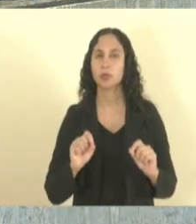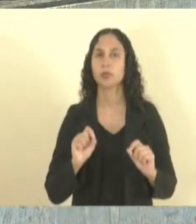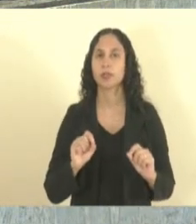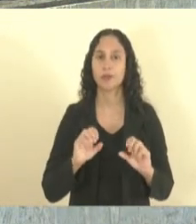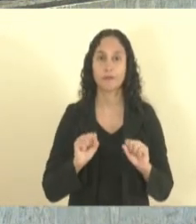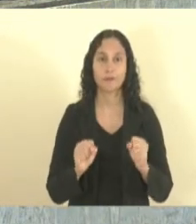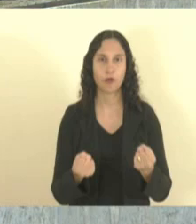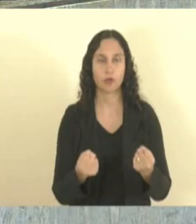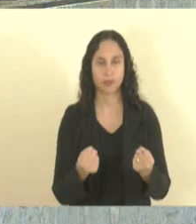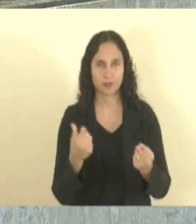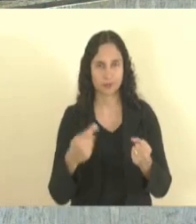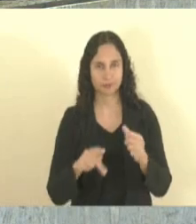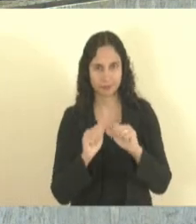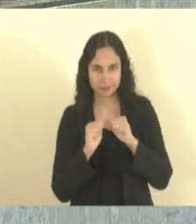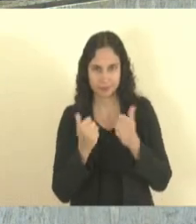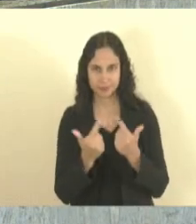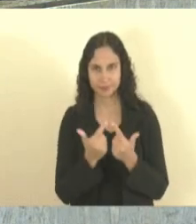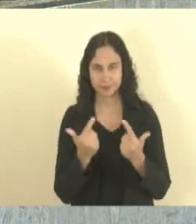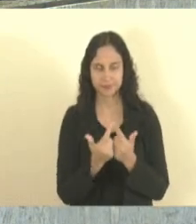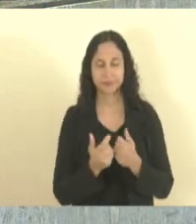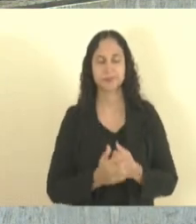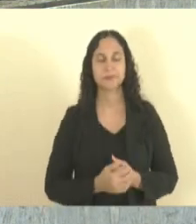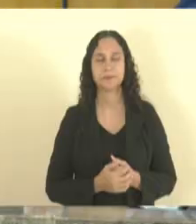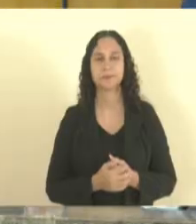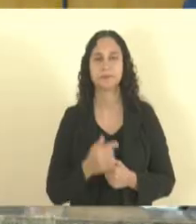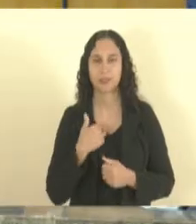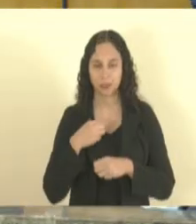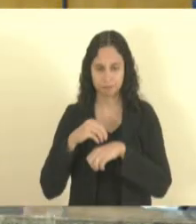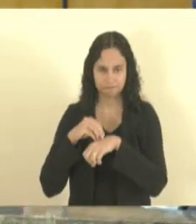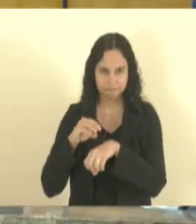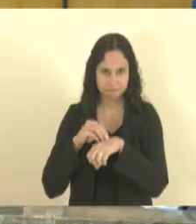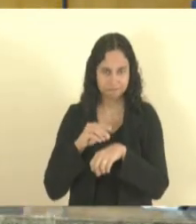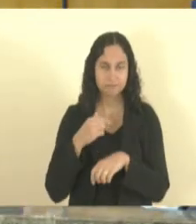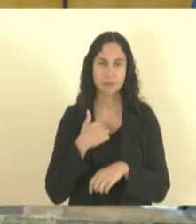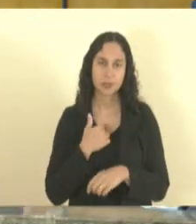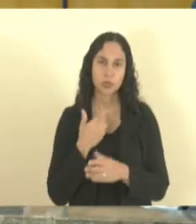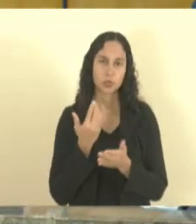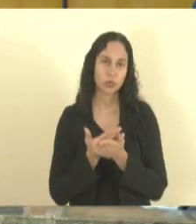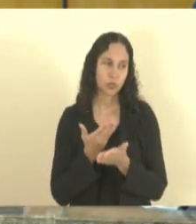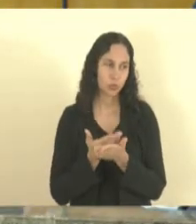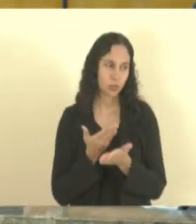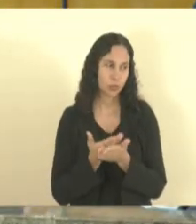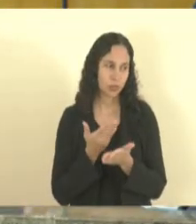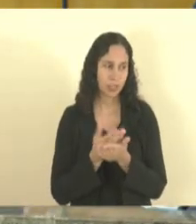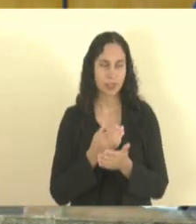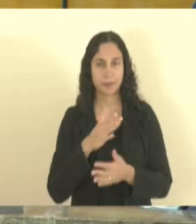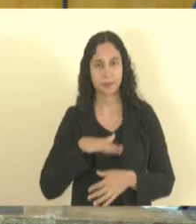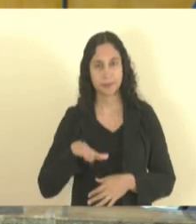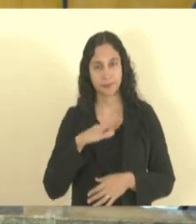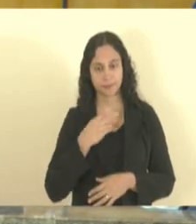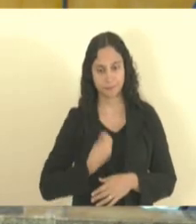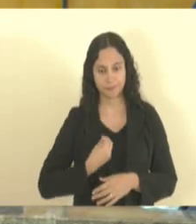então eu volto aqui a fazer alguns comentários eu conceitualmente estudei minha vida inteira minha vida acadêmica como